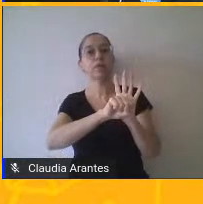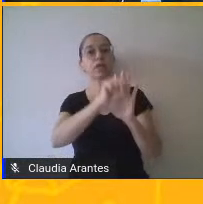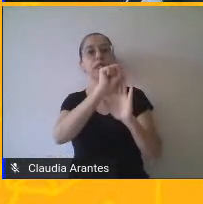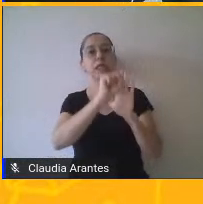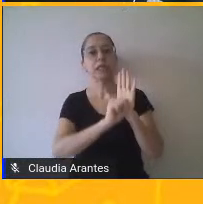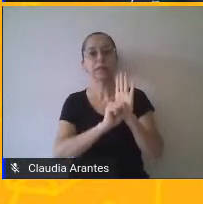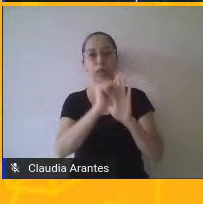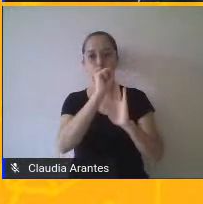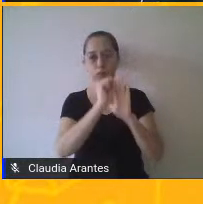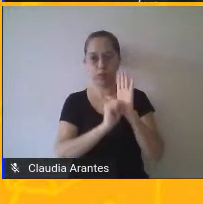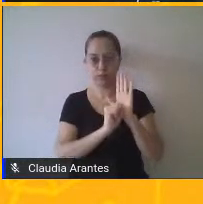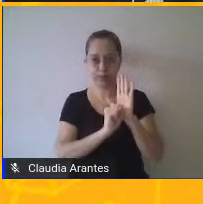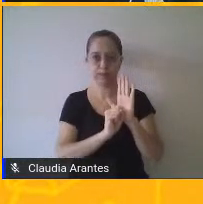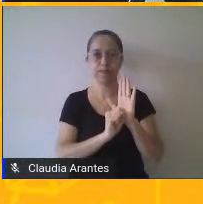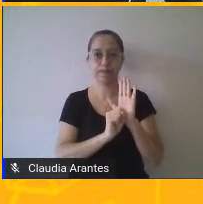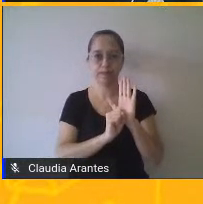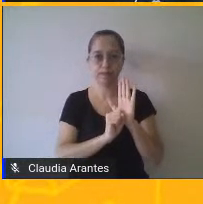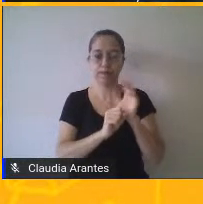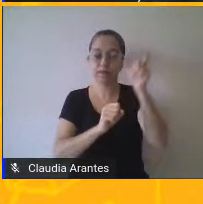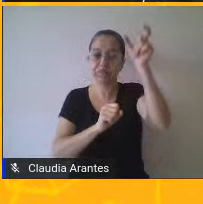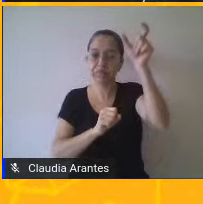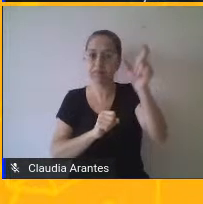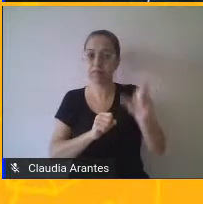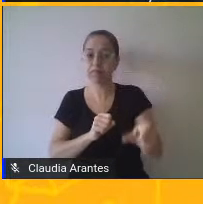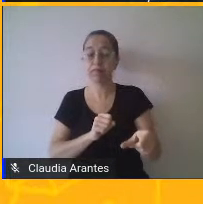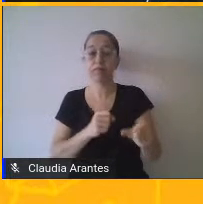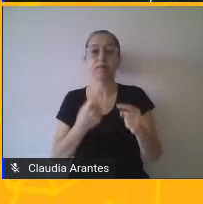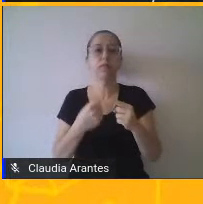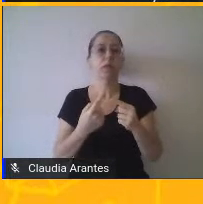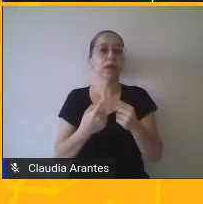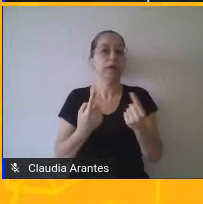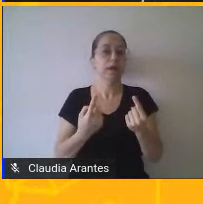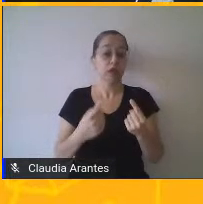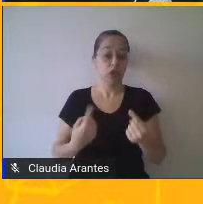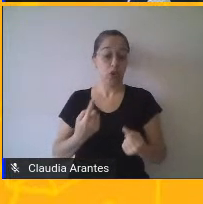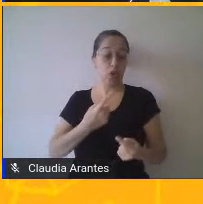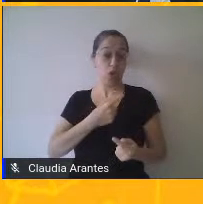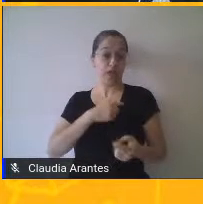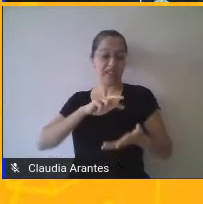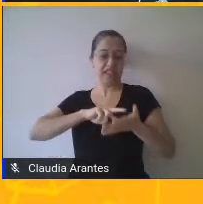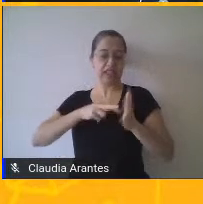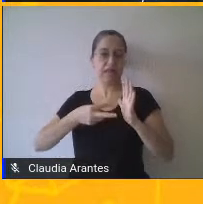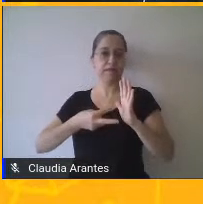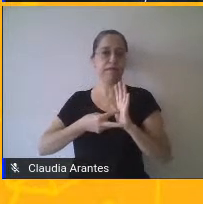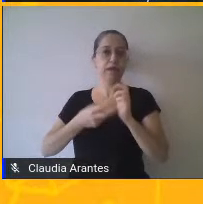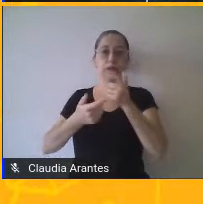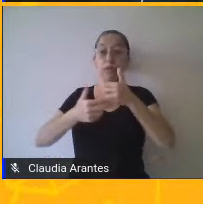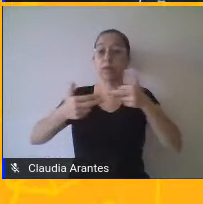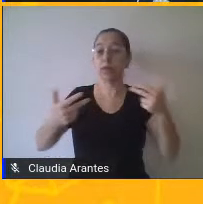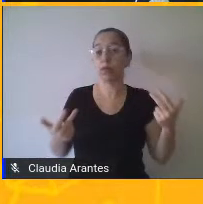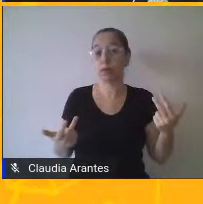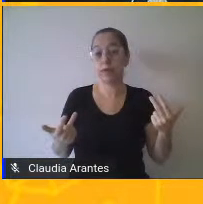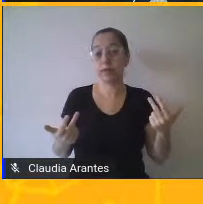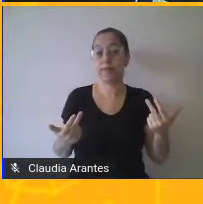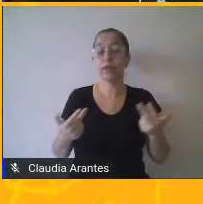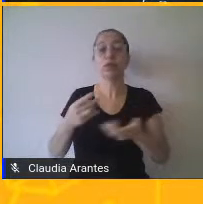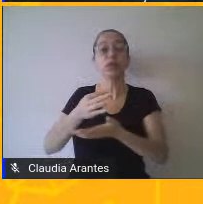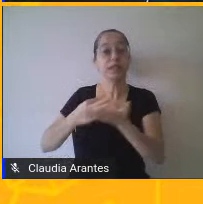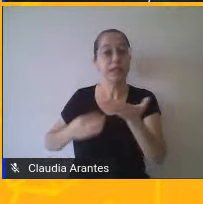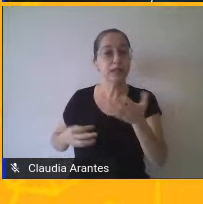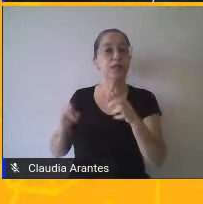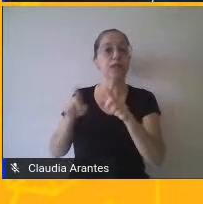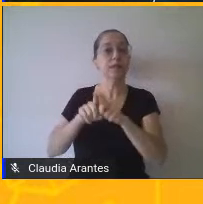a gente representa alguma coisa, a gente significa alguma coisa. E os textos são do mesmo jeito. Eles